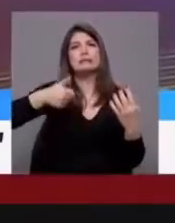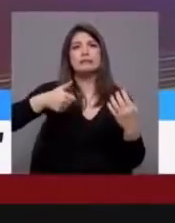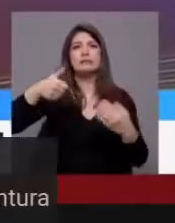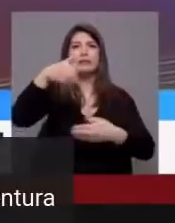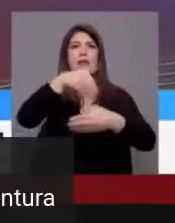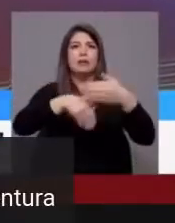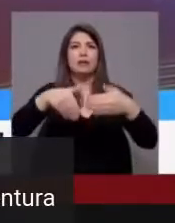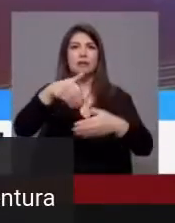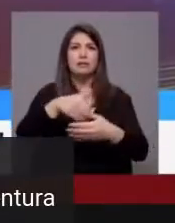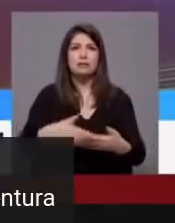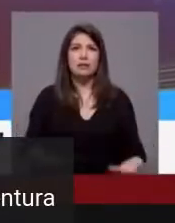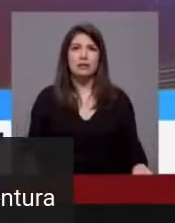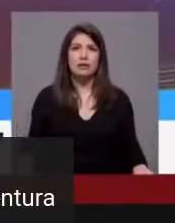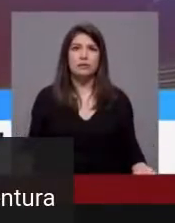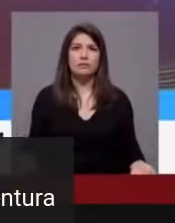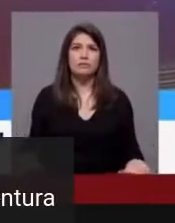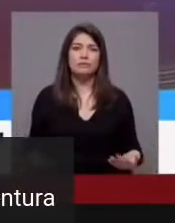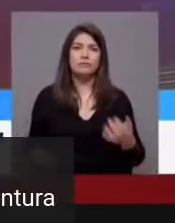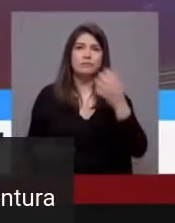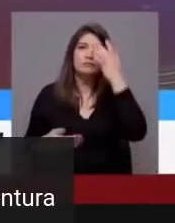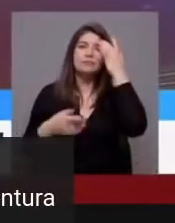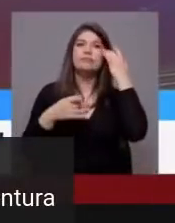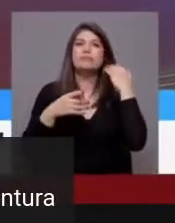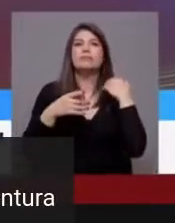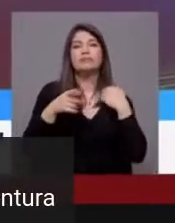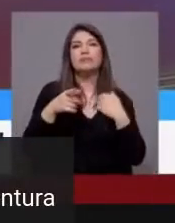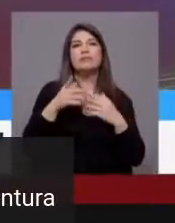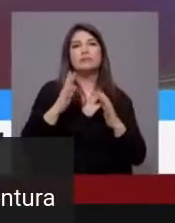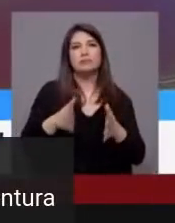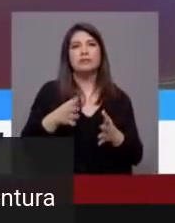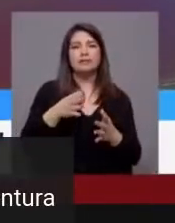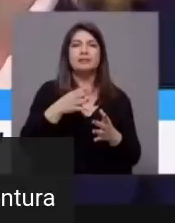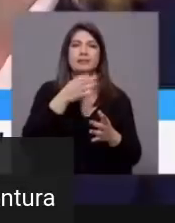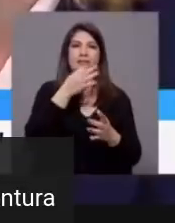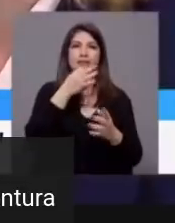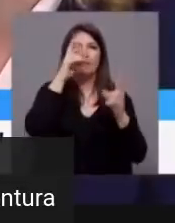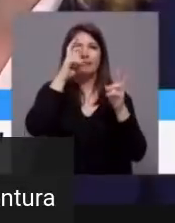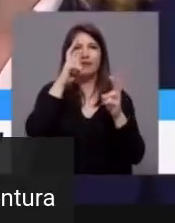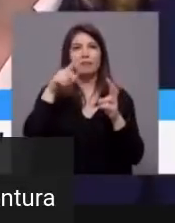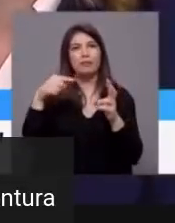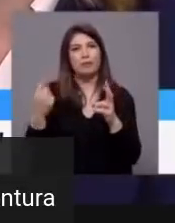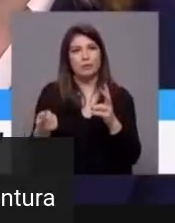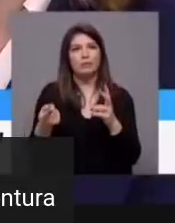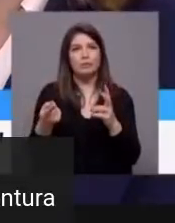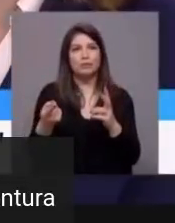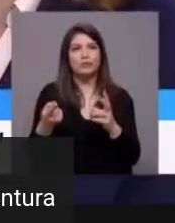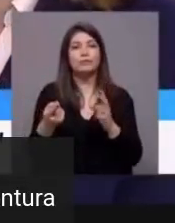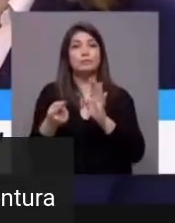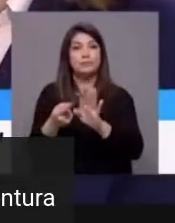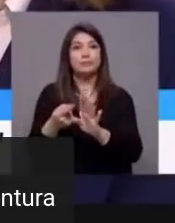impedir as exclusividades dos profissionais e continuar a impedir as alterações fundamentais no SNS. Até agora, Zé.